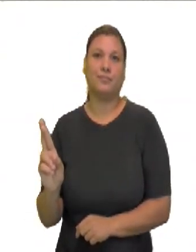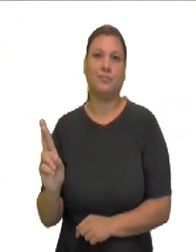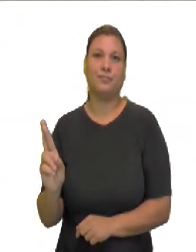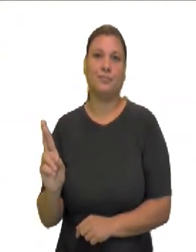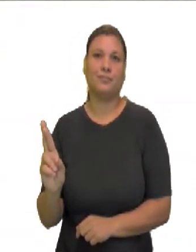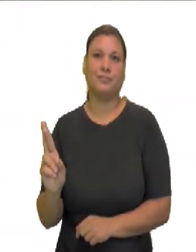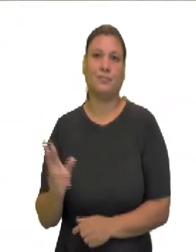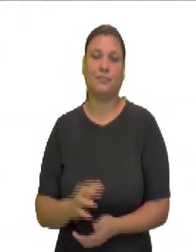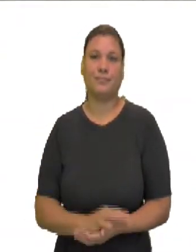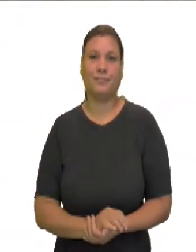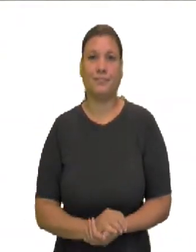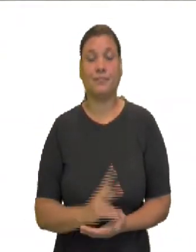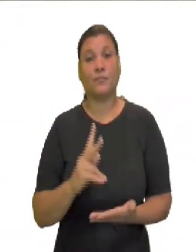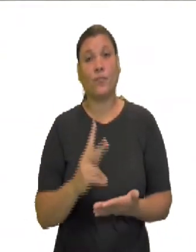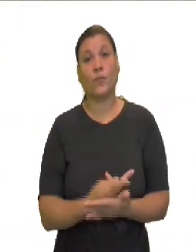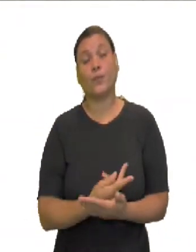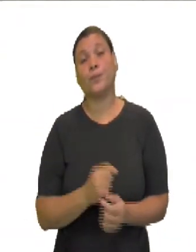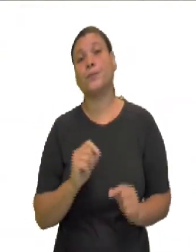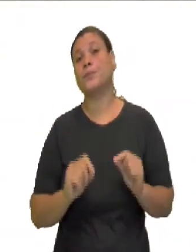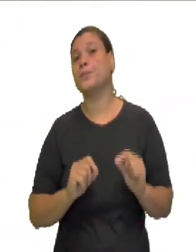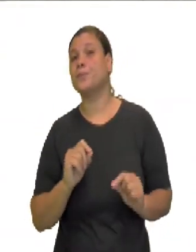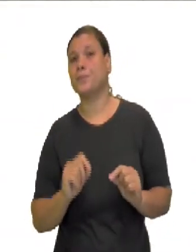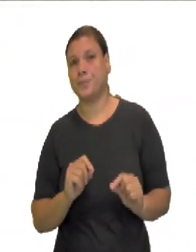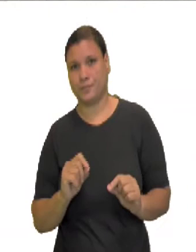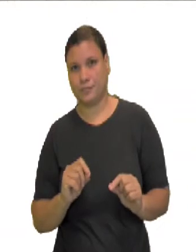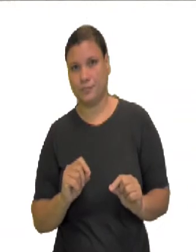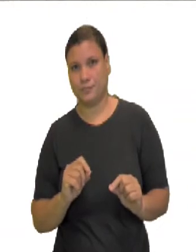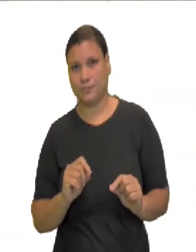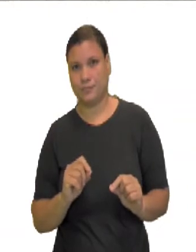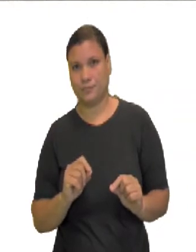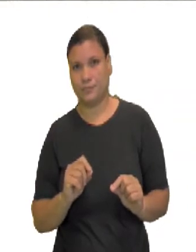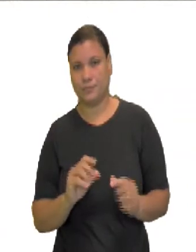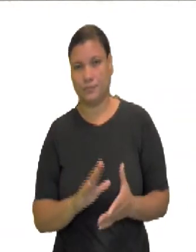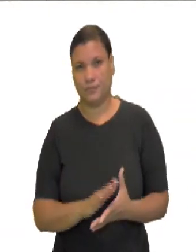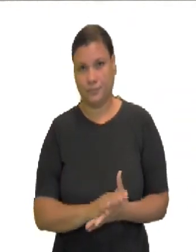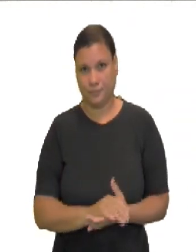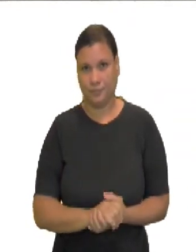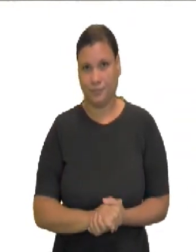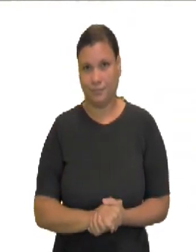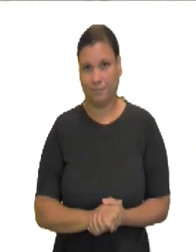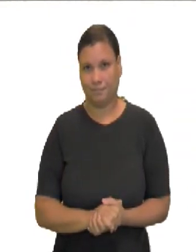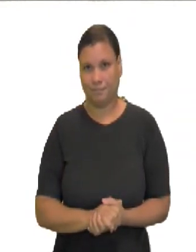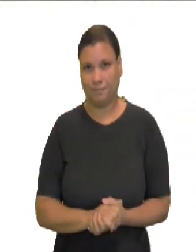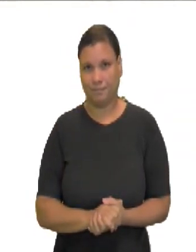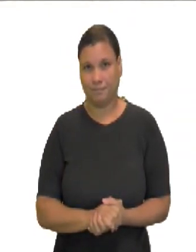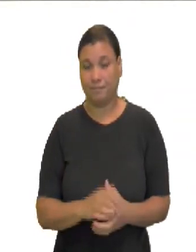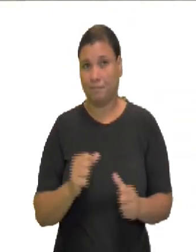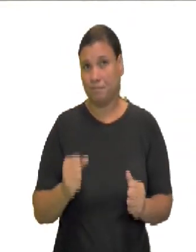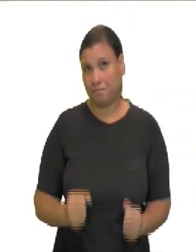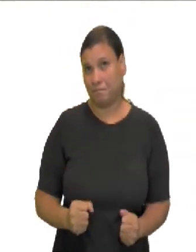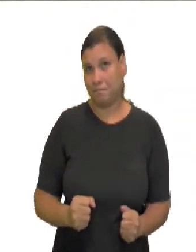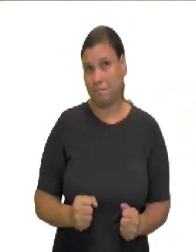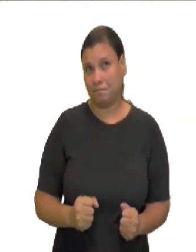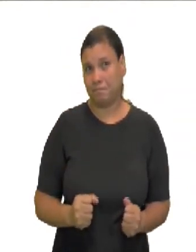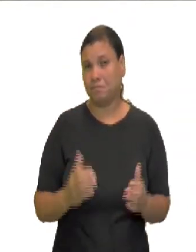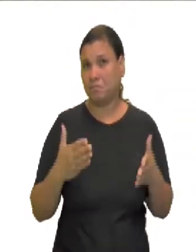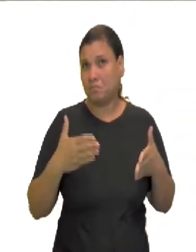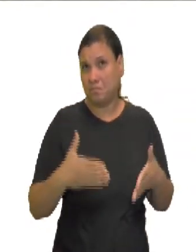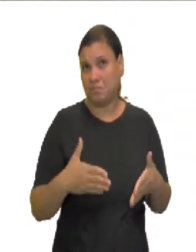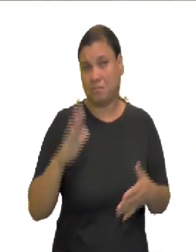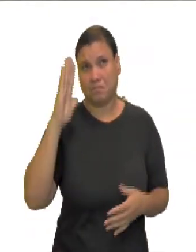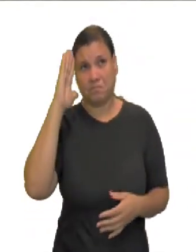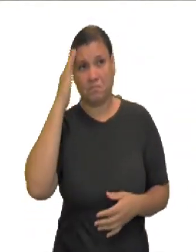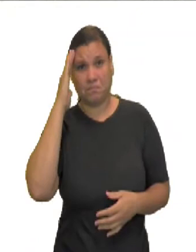O que acontece nesse momento? O que pode a gente referir, entender sobre